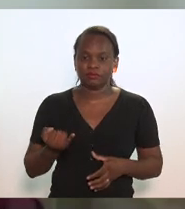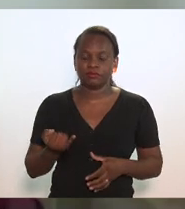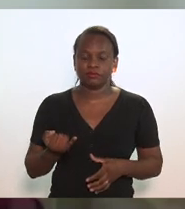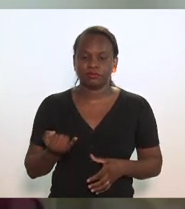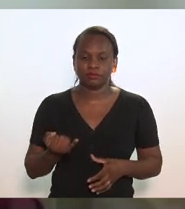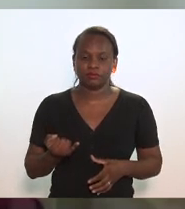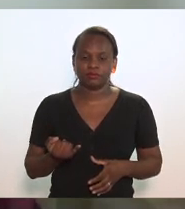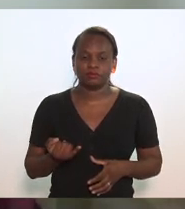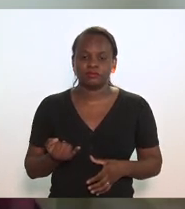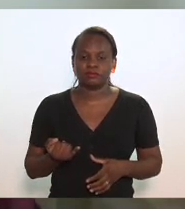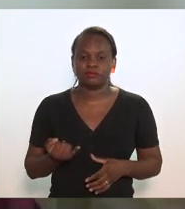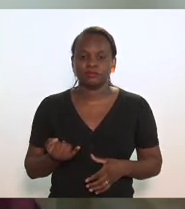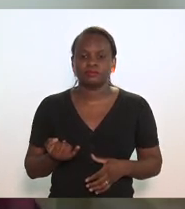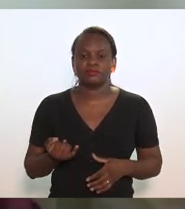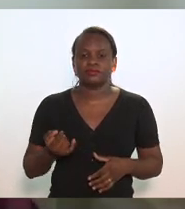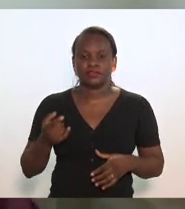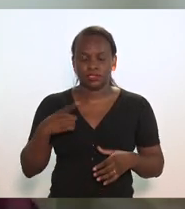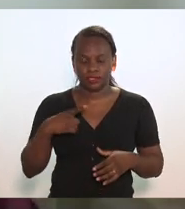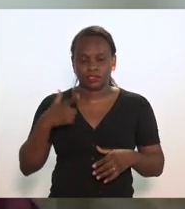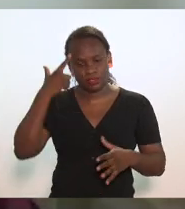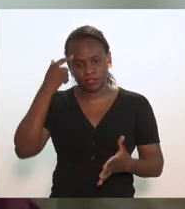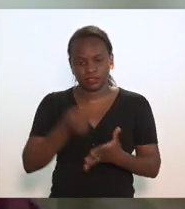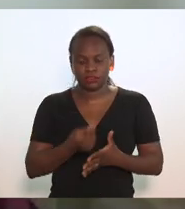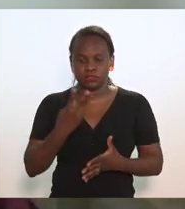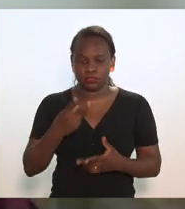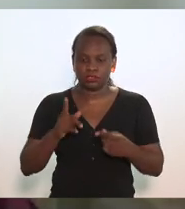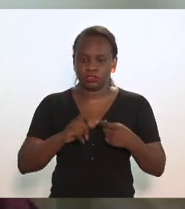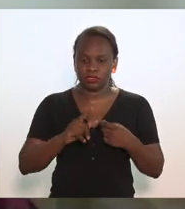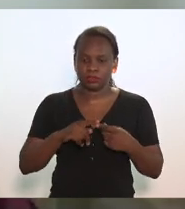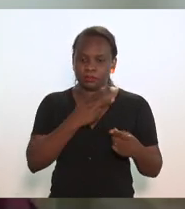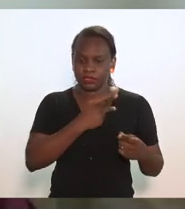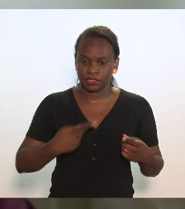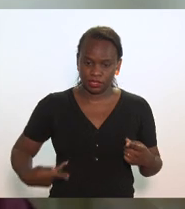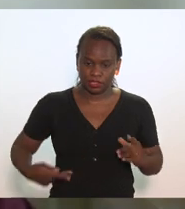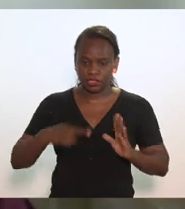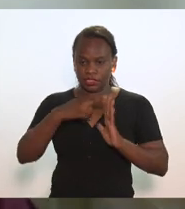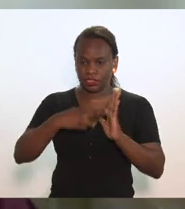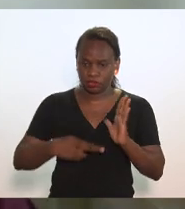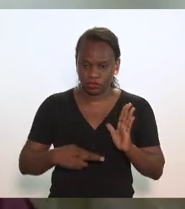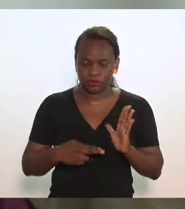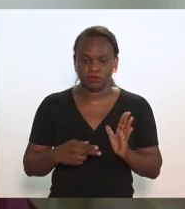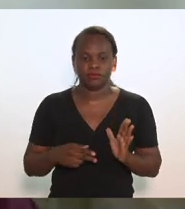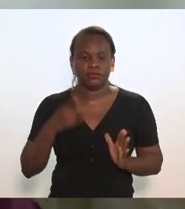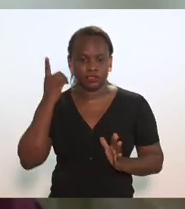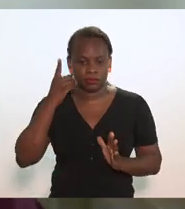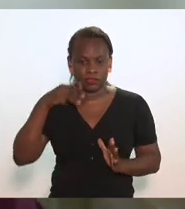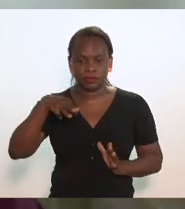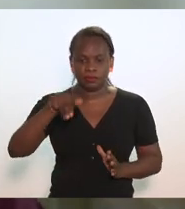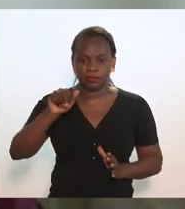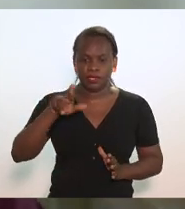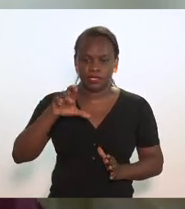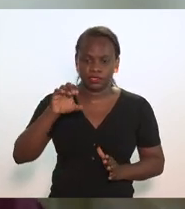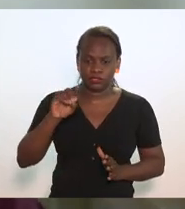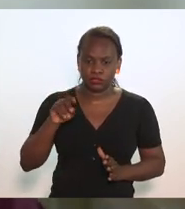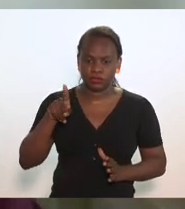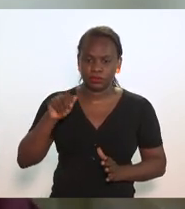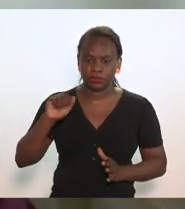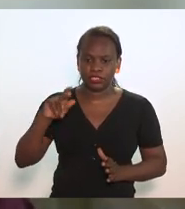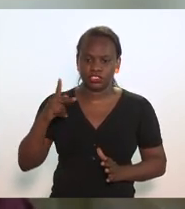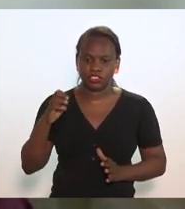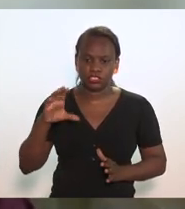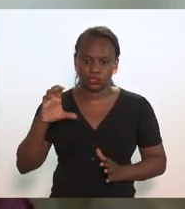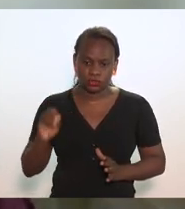teve dois pareceres do presidente relator, deputado do Márcio Pacheco